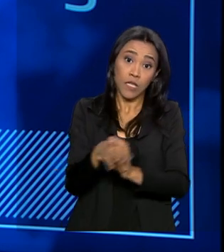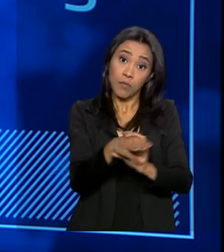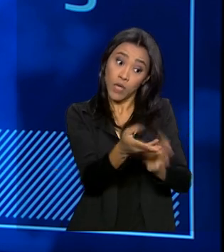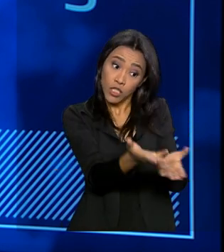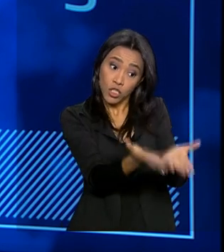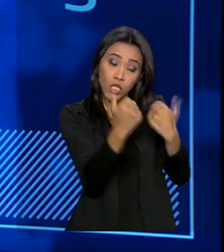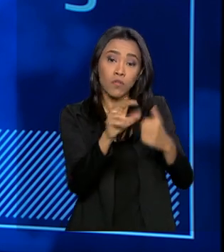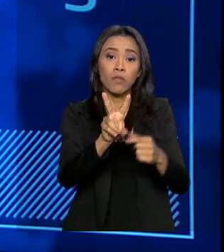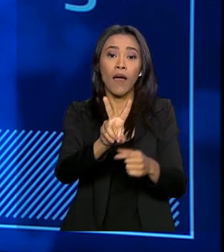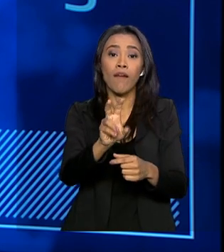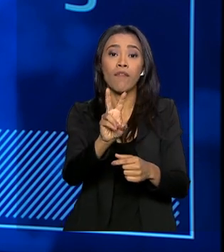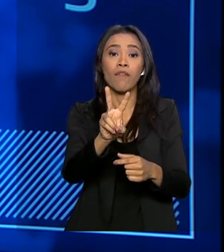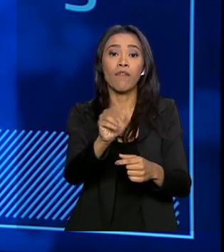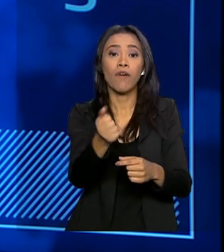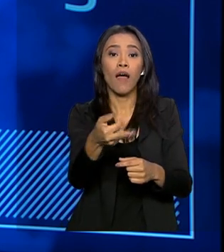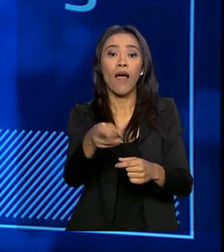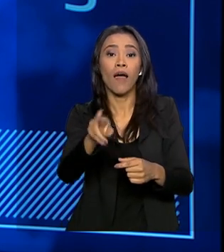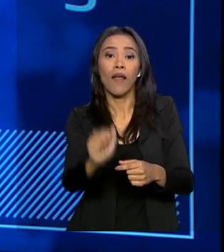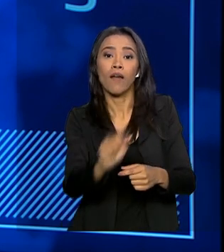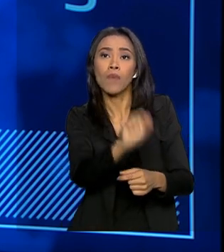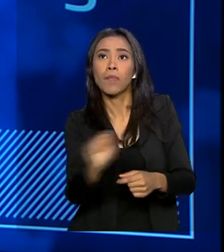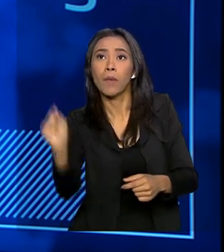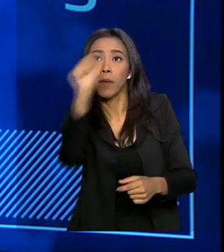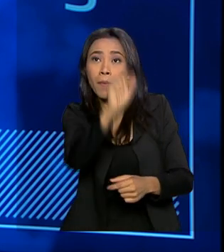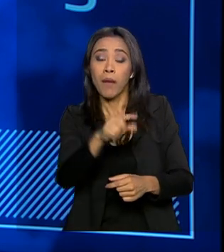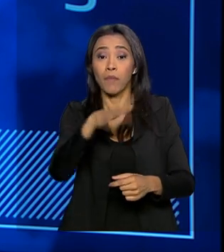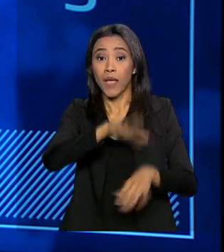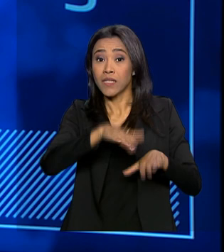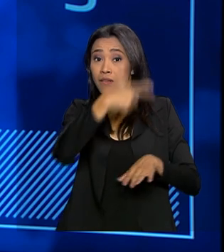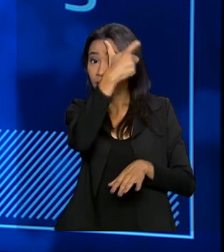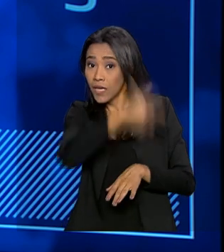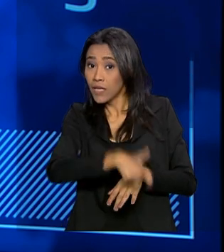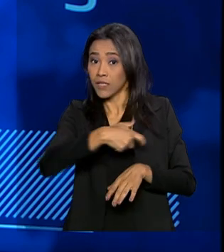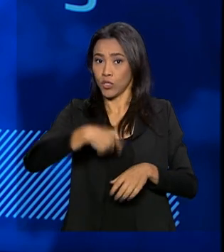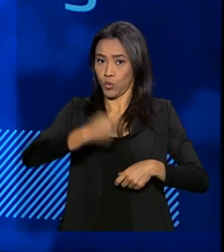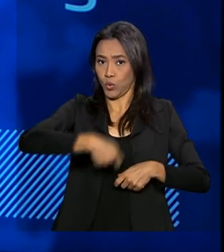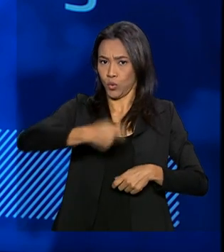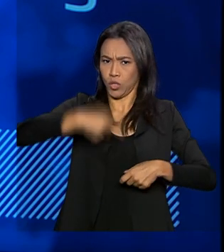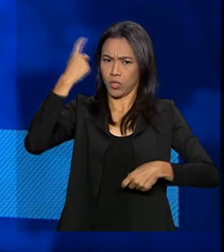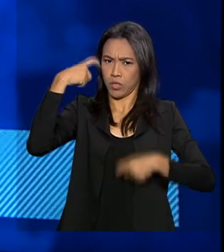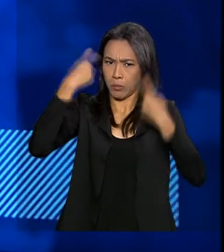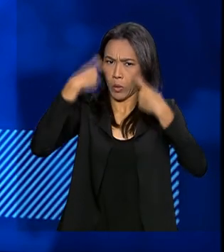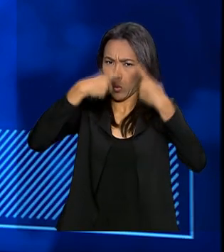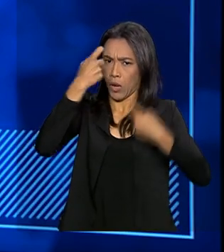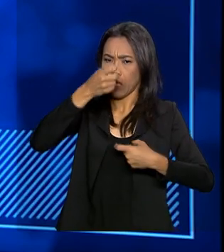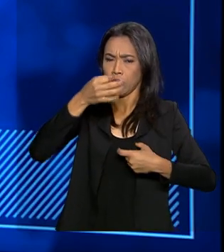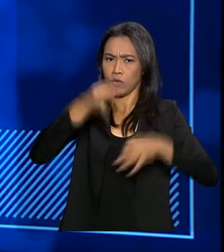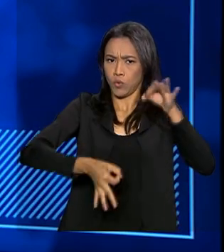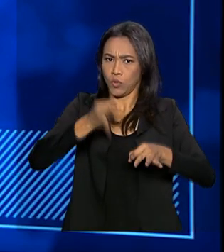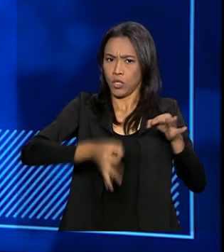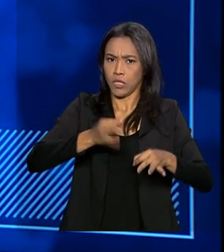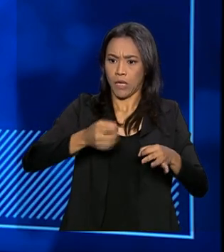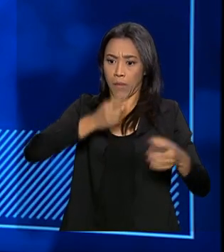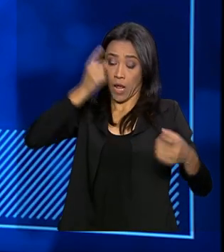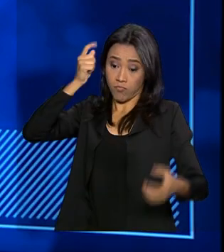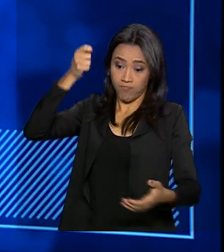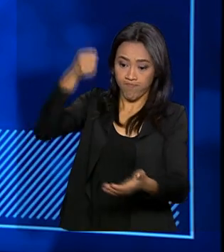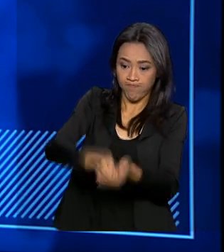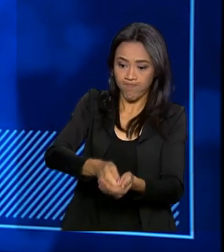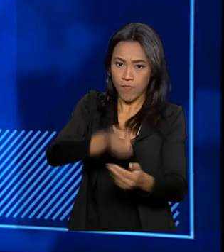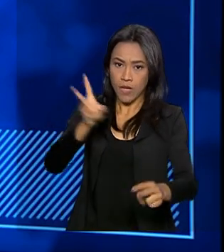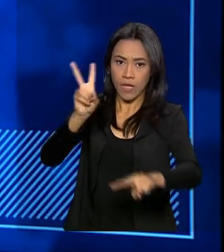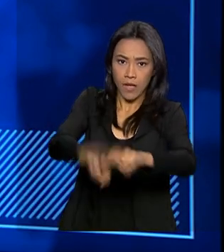esse trabalho que, muitas vezes, o judiciário está preocupado muito com a questão da condenação do criminoso, e essa parte